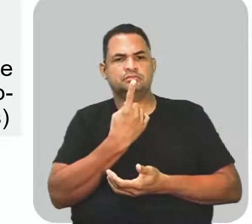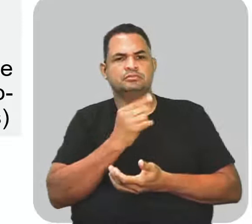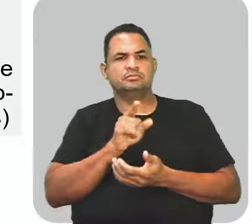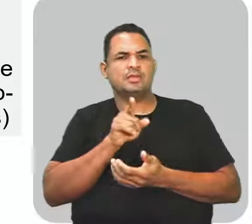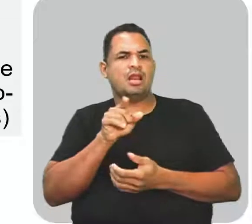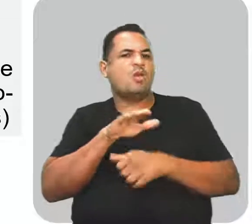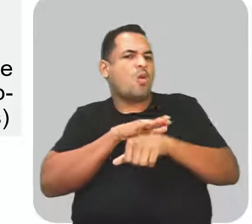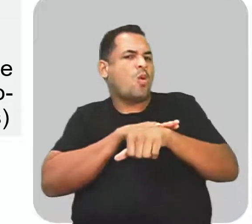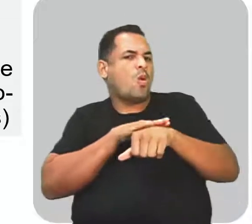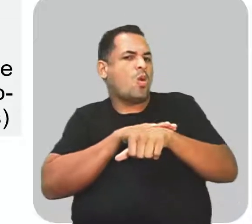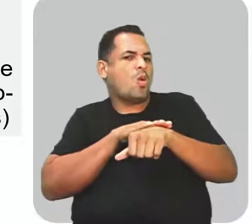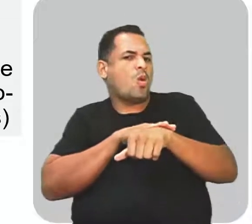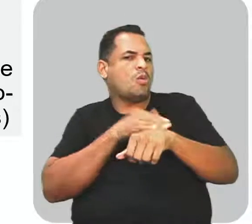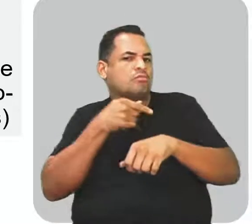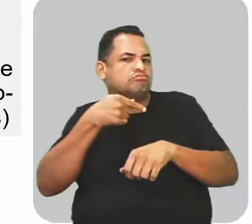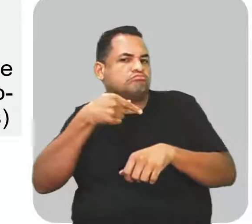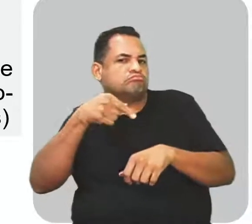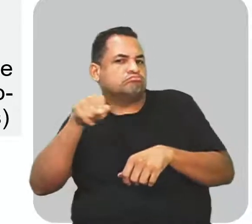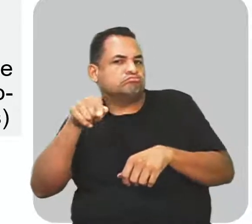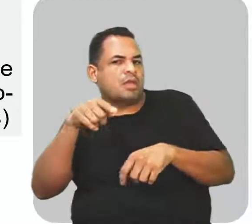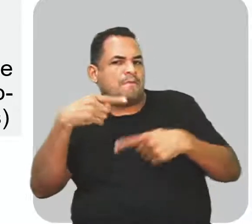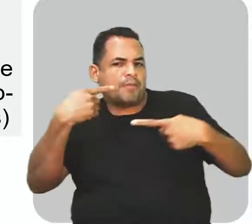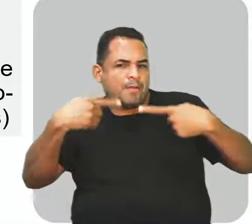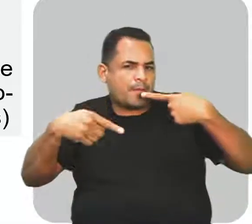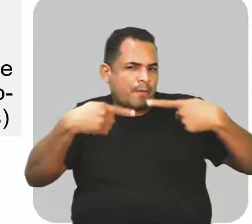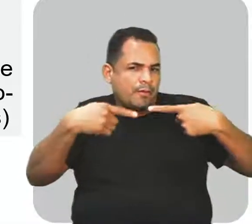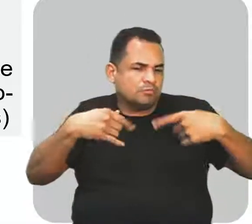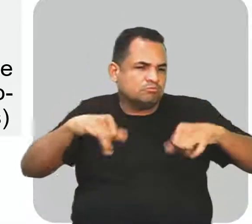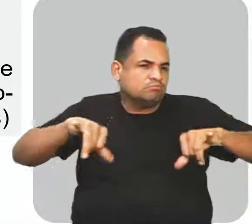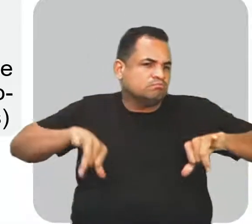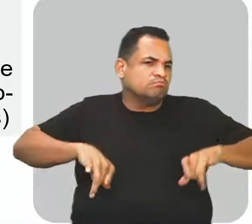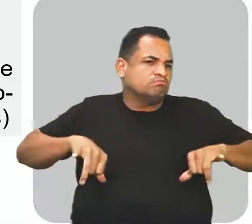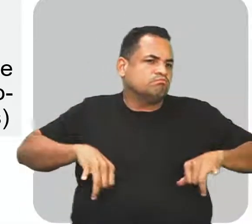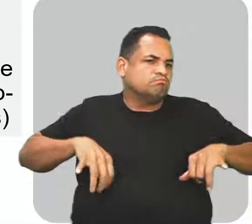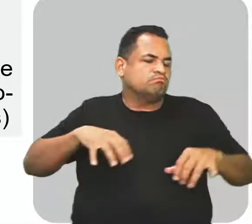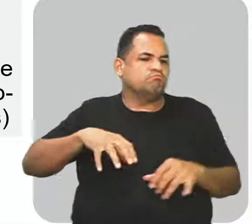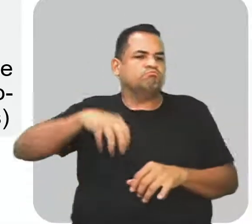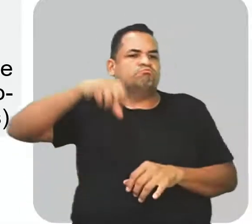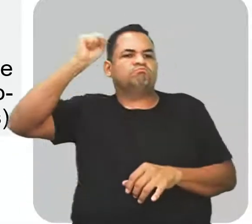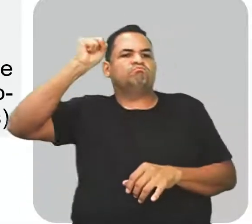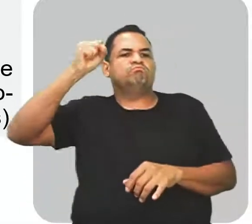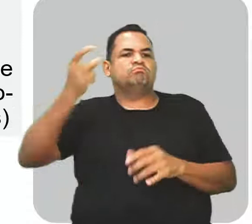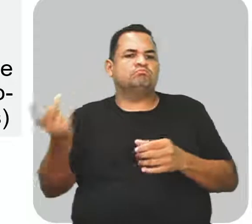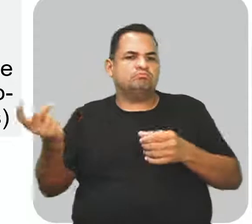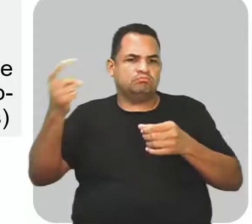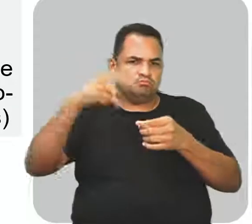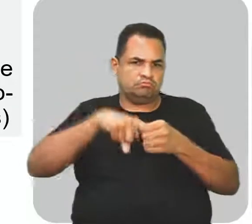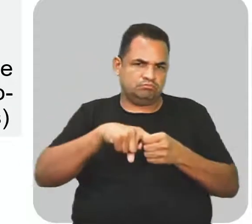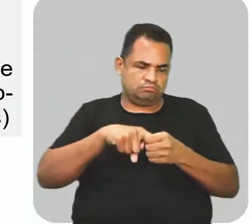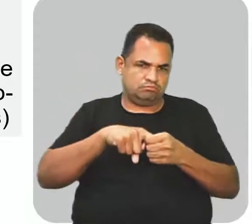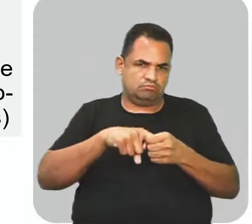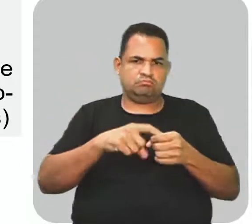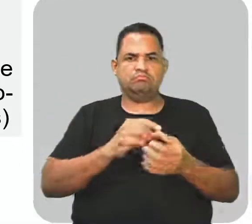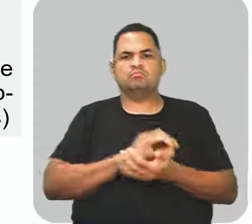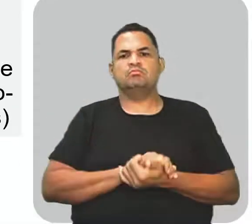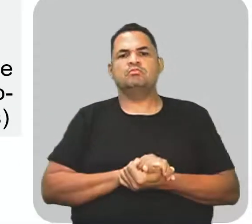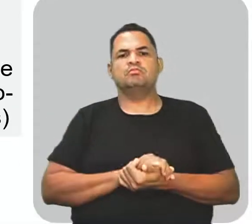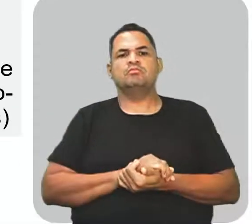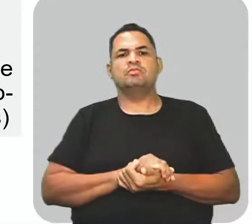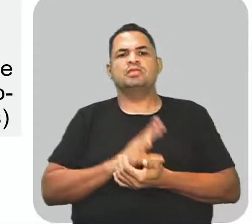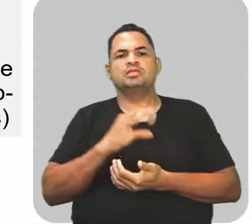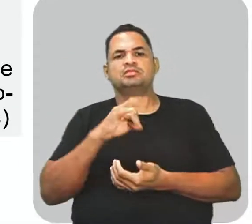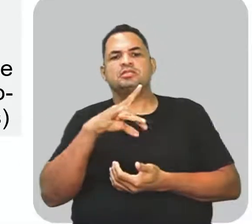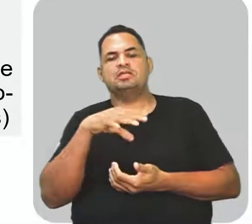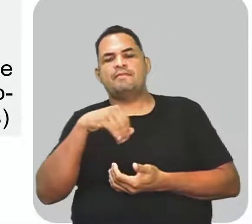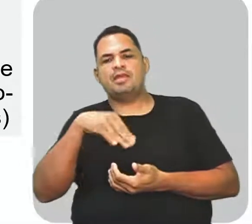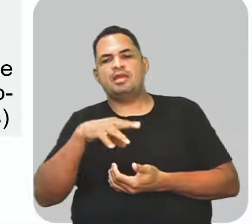A tua raça quer partir, guerrear, sofrer, vencer, voltar. Cecília